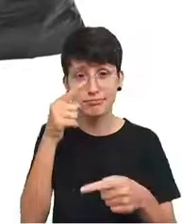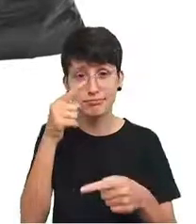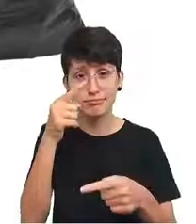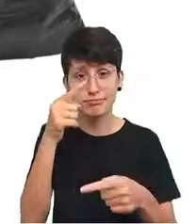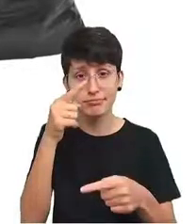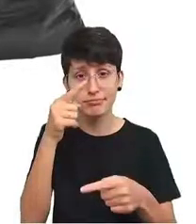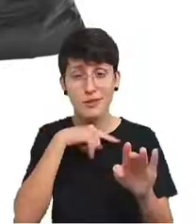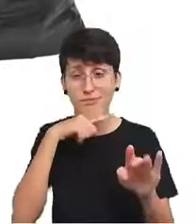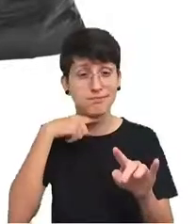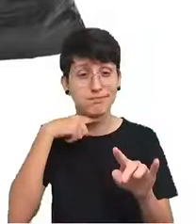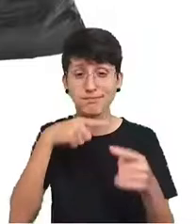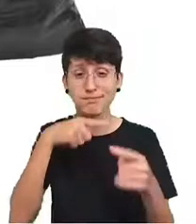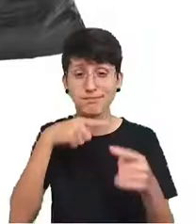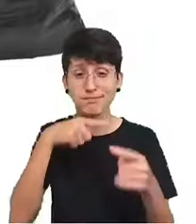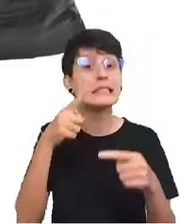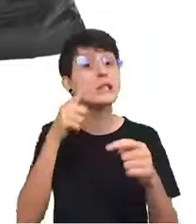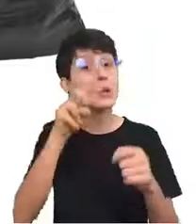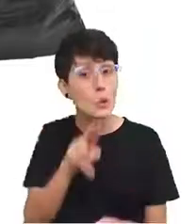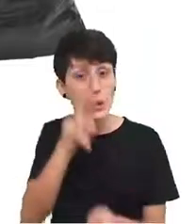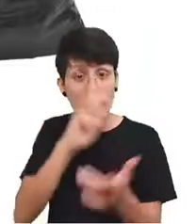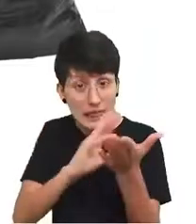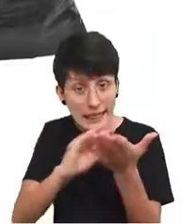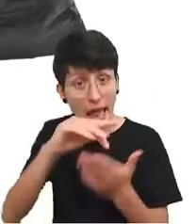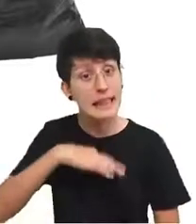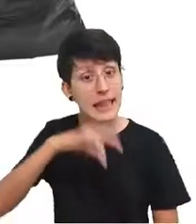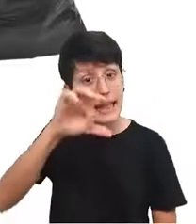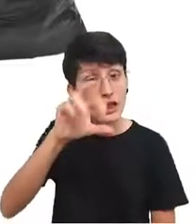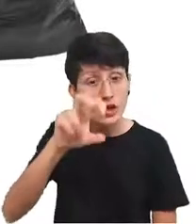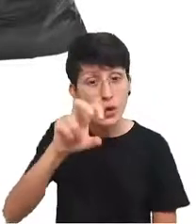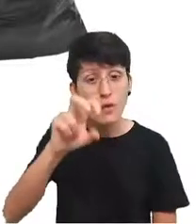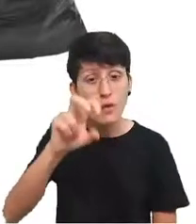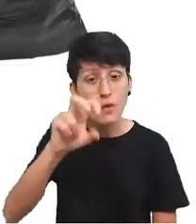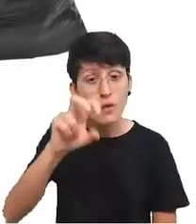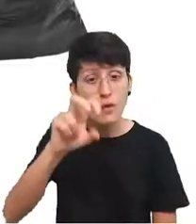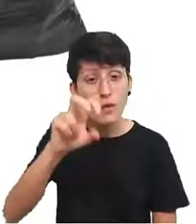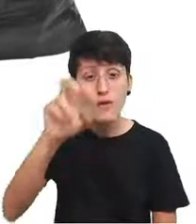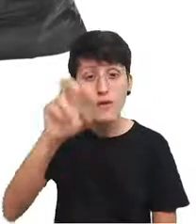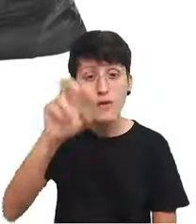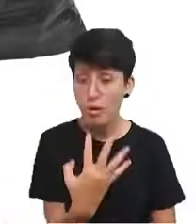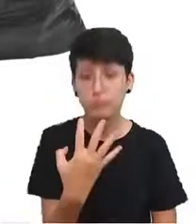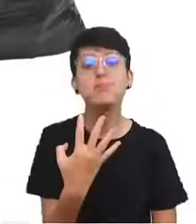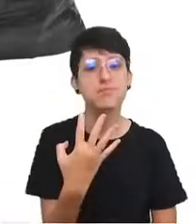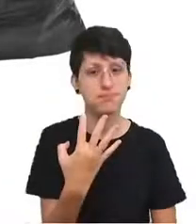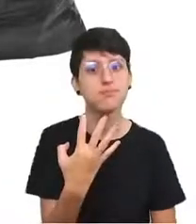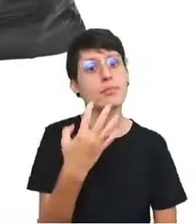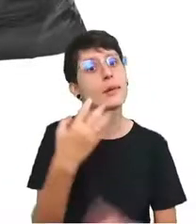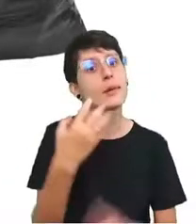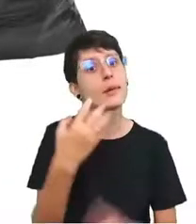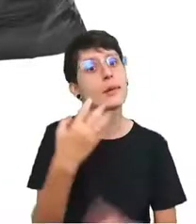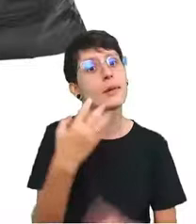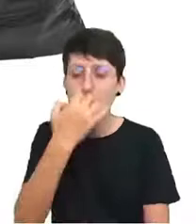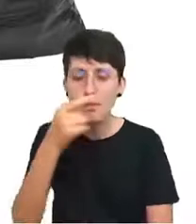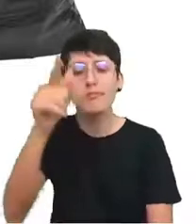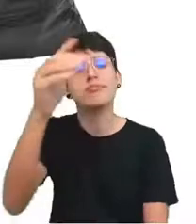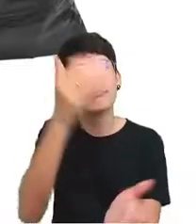com dados que tenham 95% bons, que sejam bons, e aí você começa o modelo.